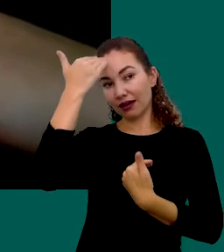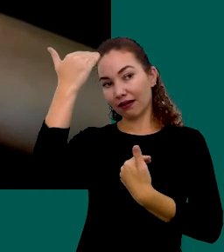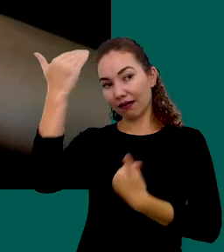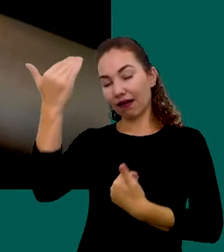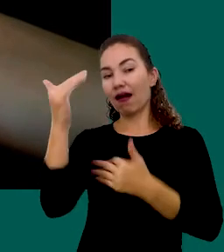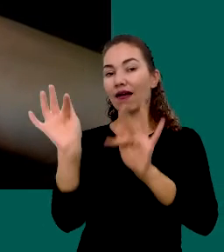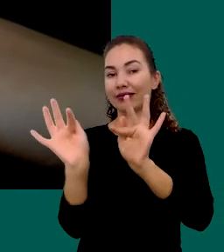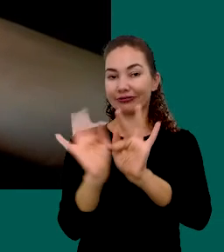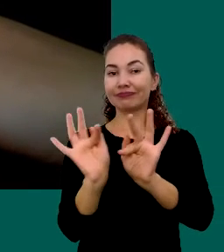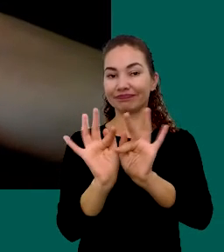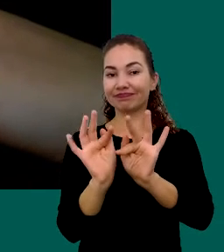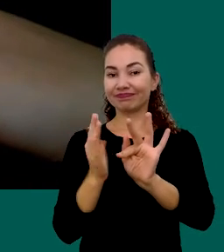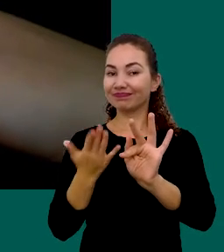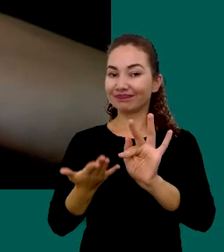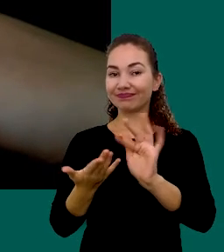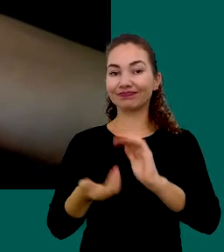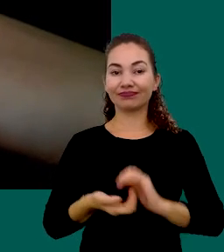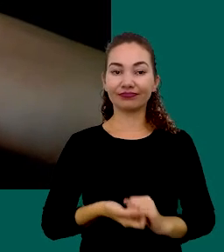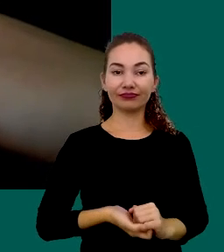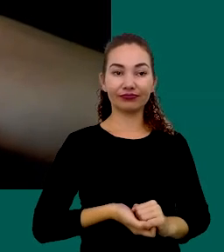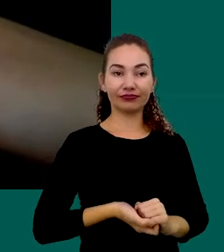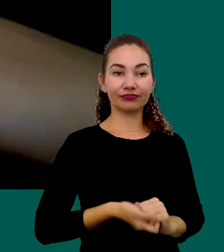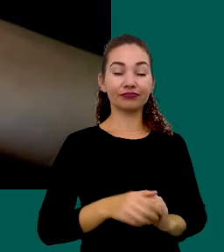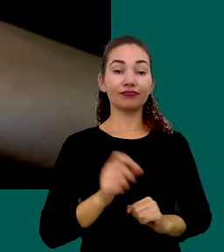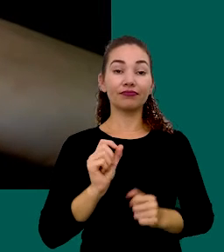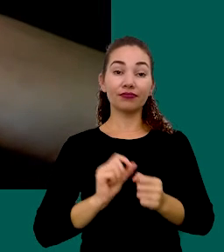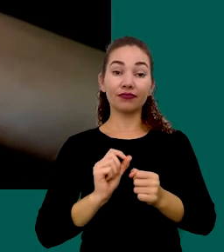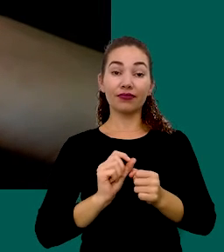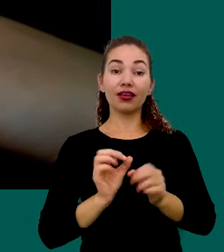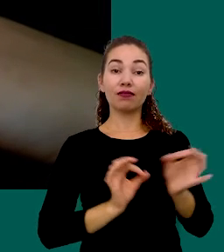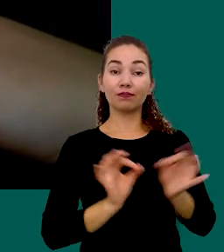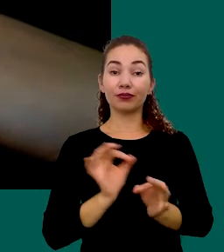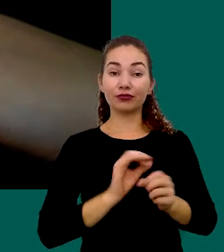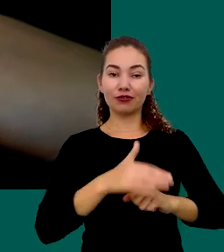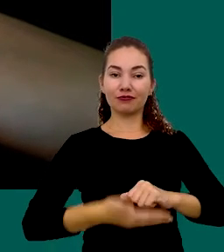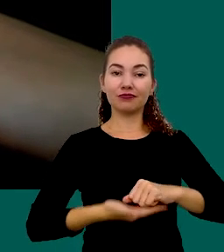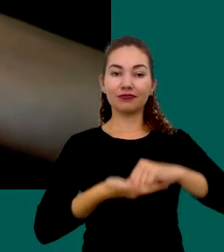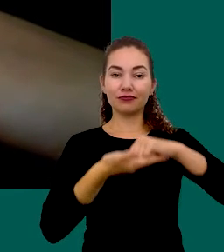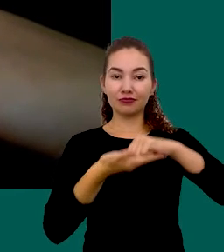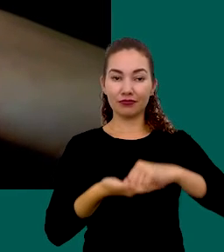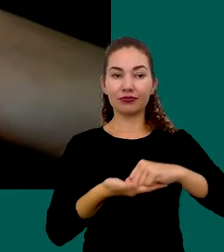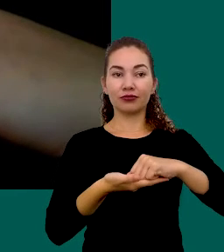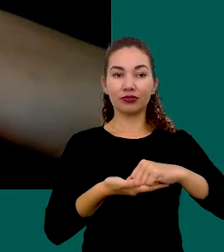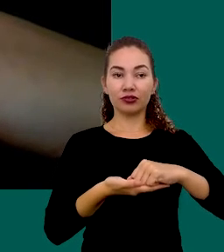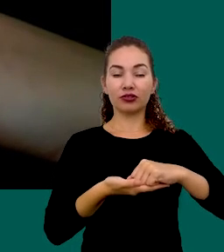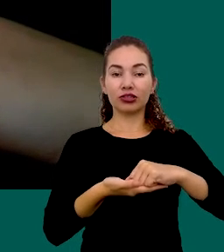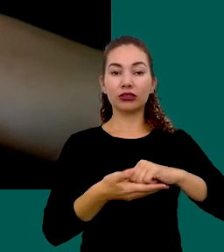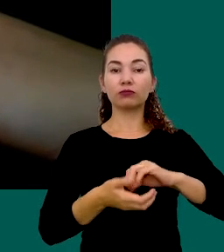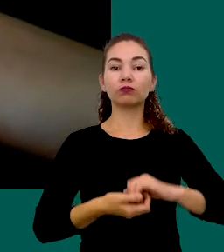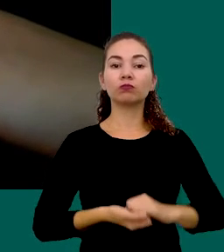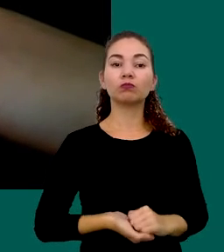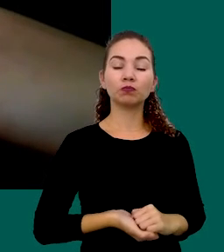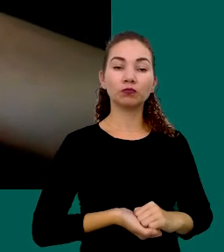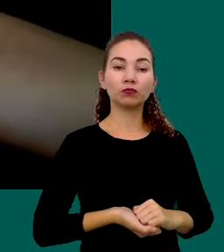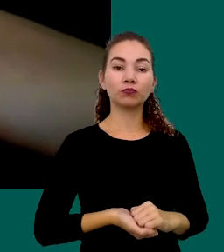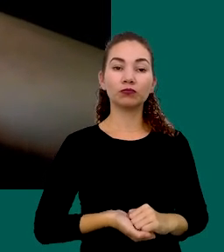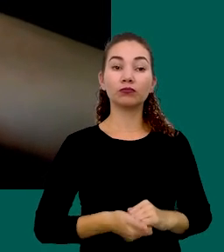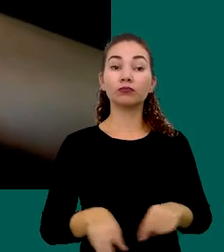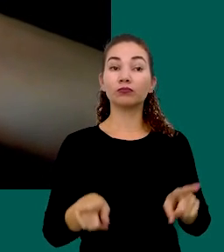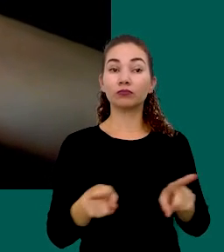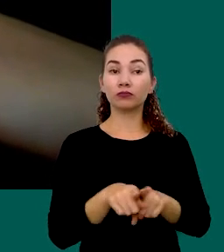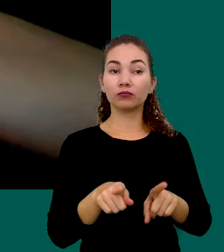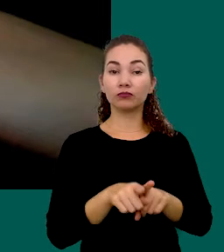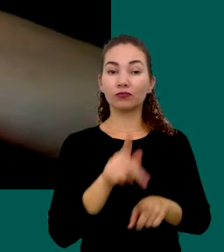Universidade Fevale Junto ao Projeto De sustentabilidade Econômica E financeira E